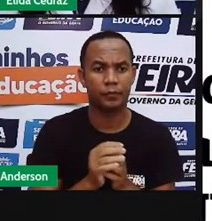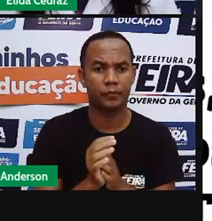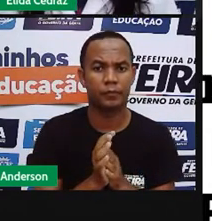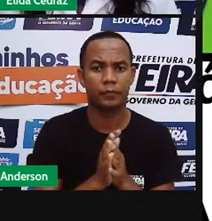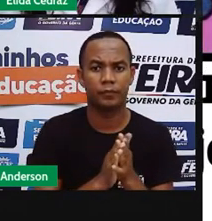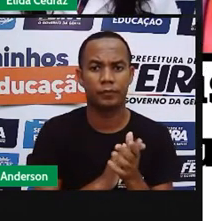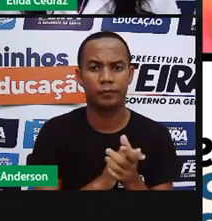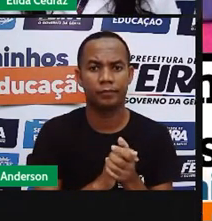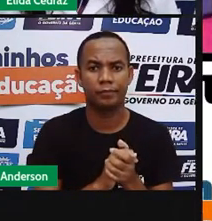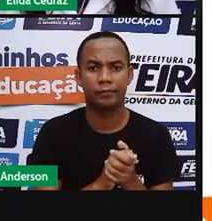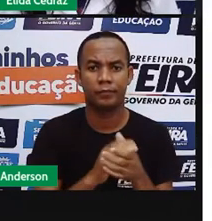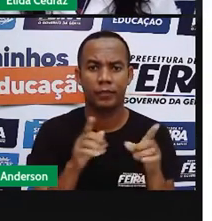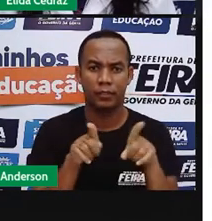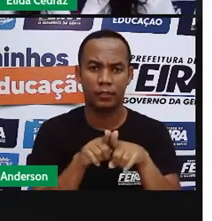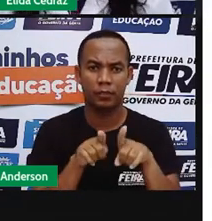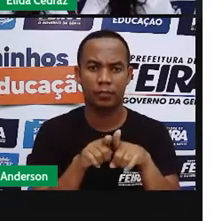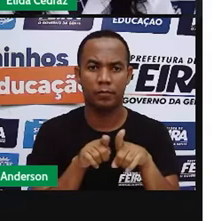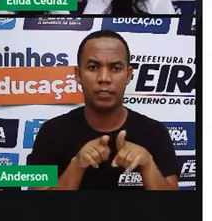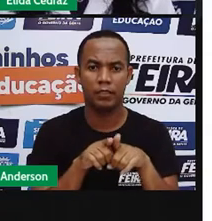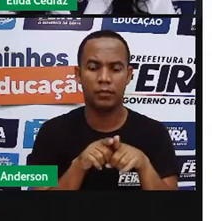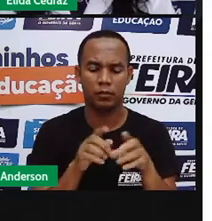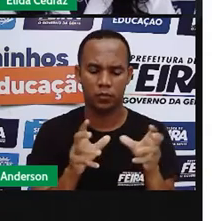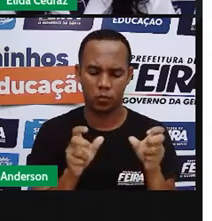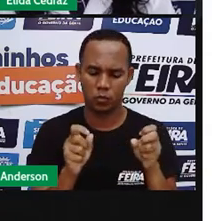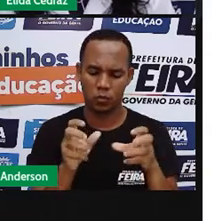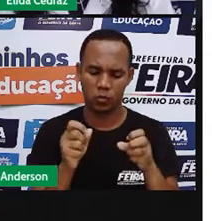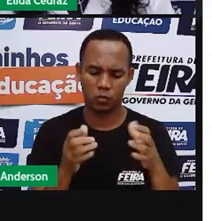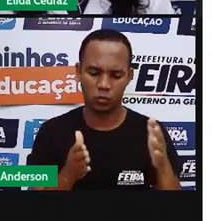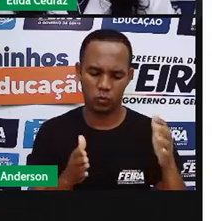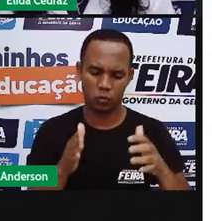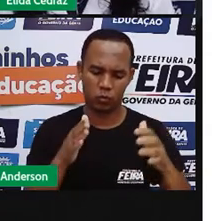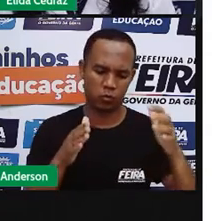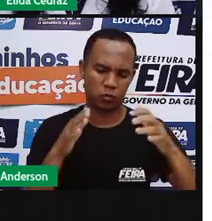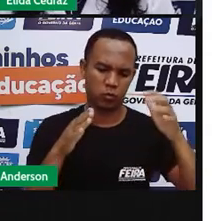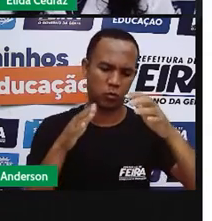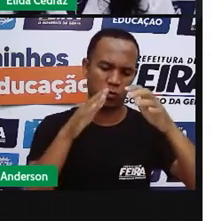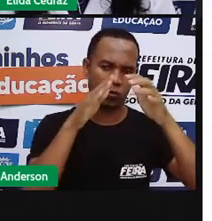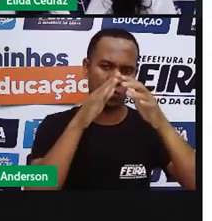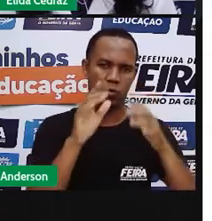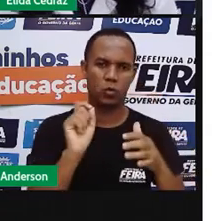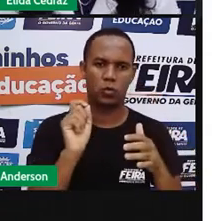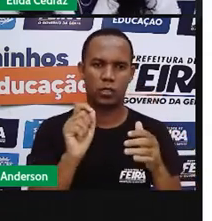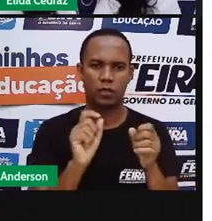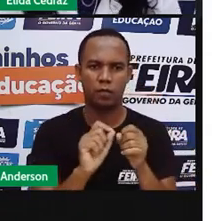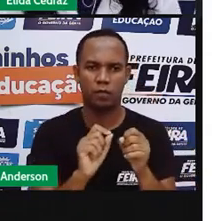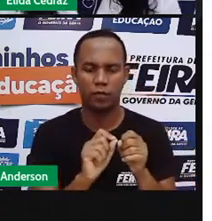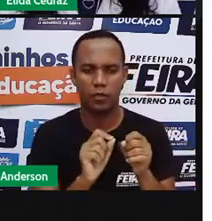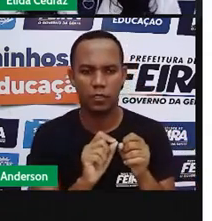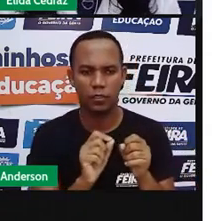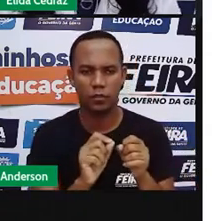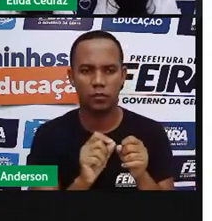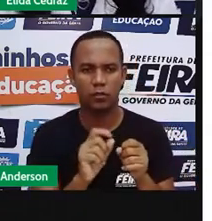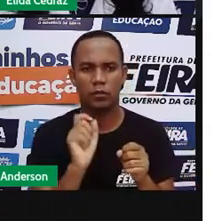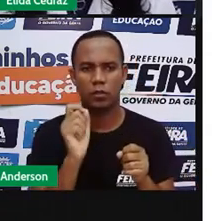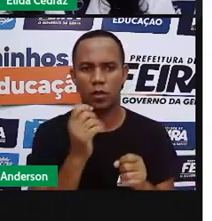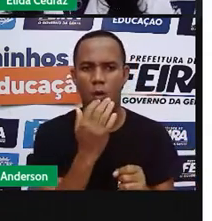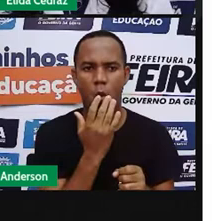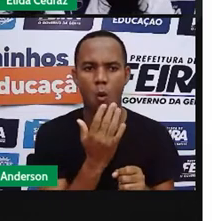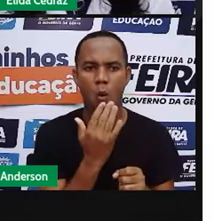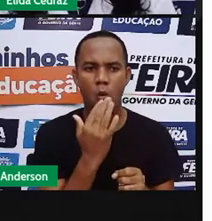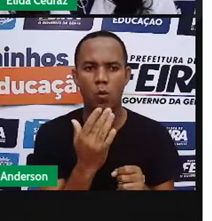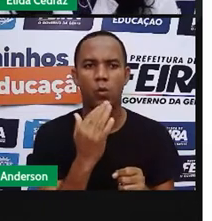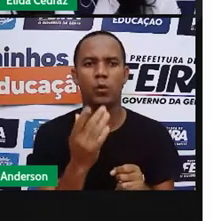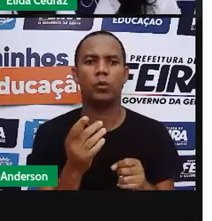As esculturas. As esculturas africanas são feitas de ouro, de